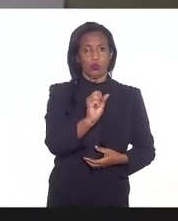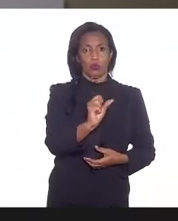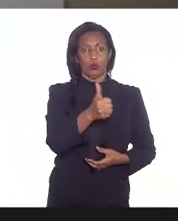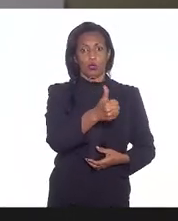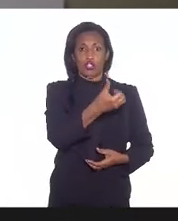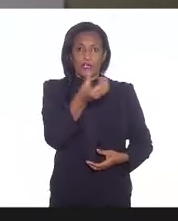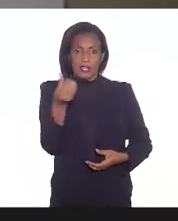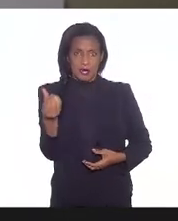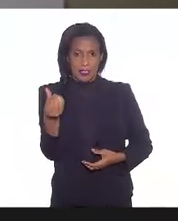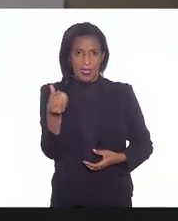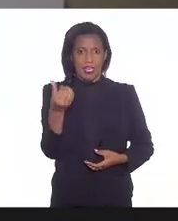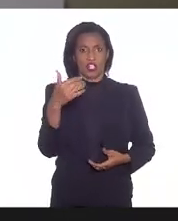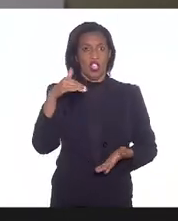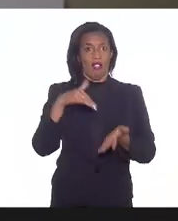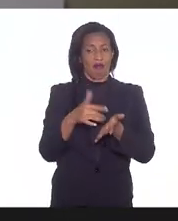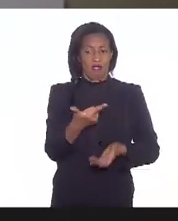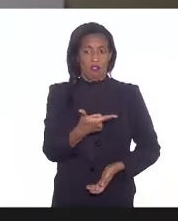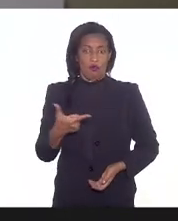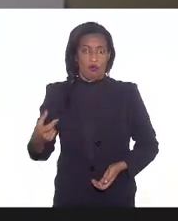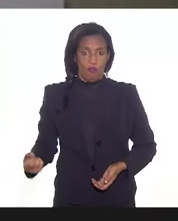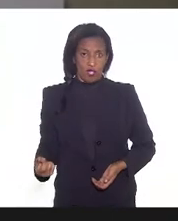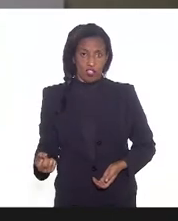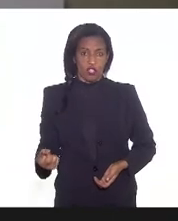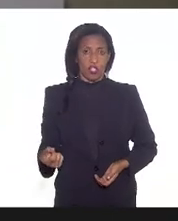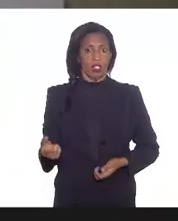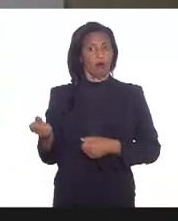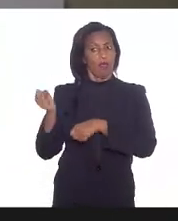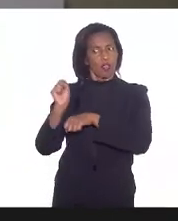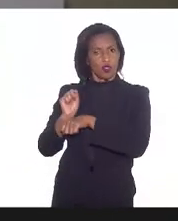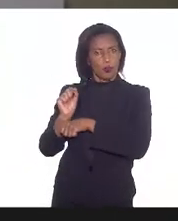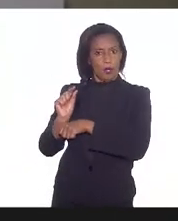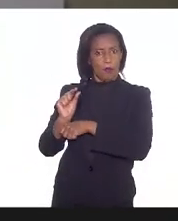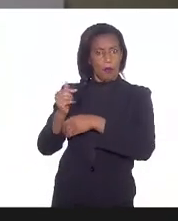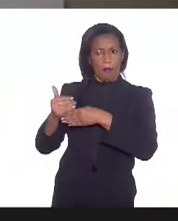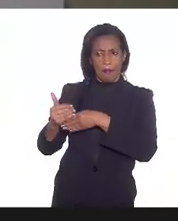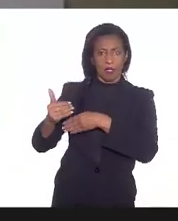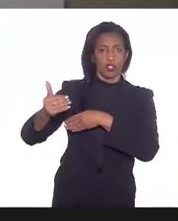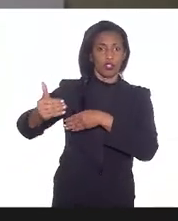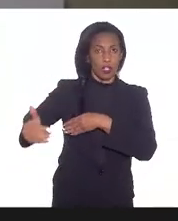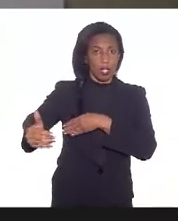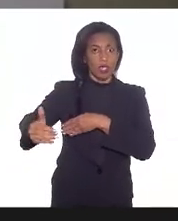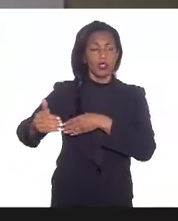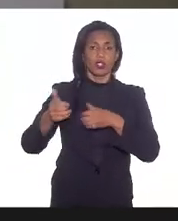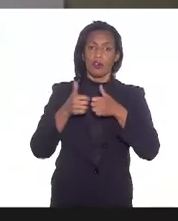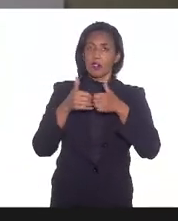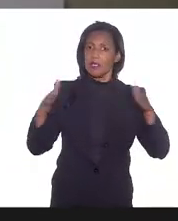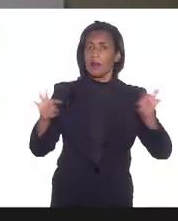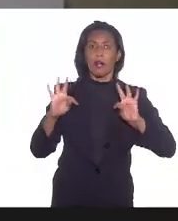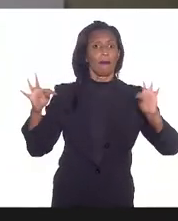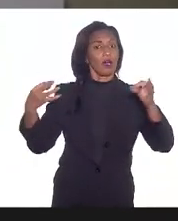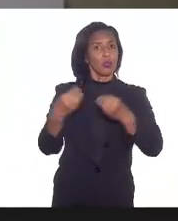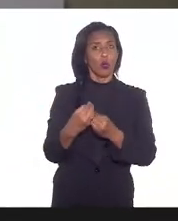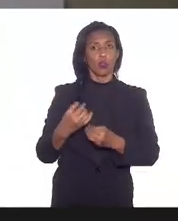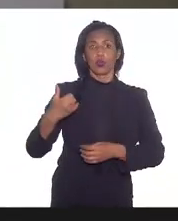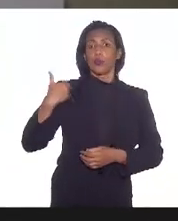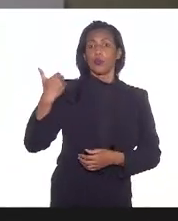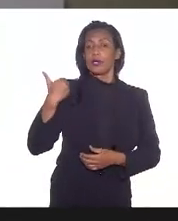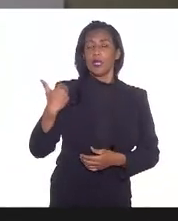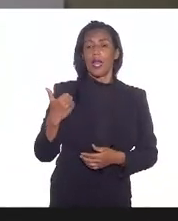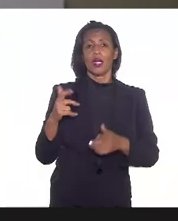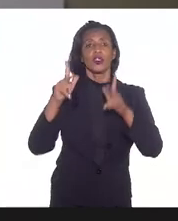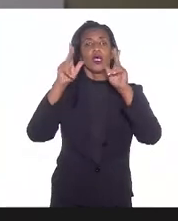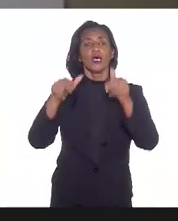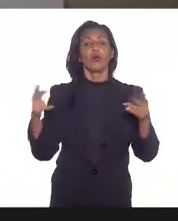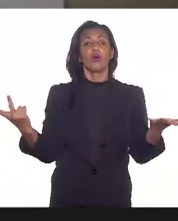contemplados segundo o Ministério da Saúde mas daí para diante a vacinação será aberta para todos por idade como já está